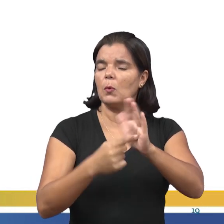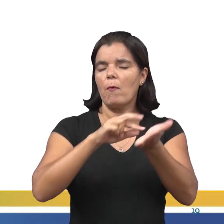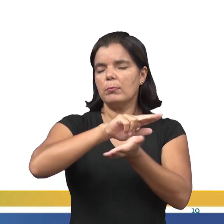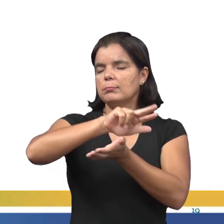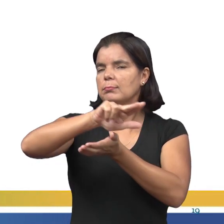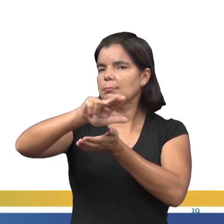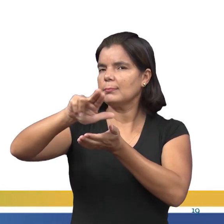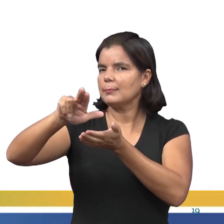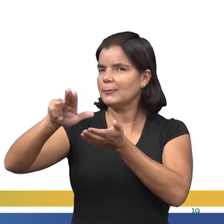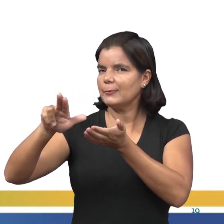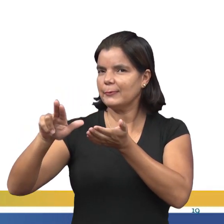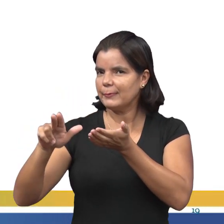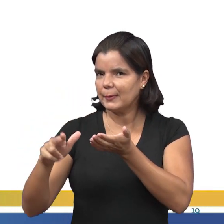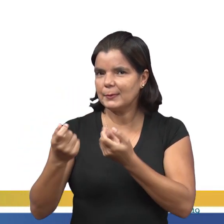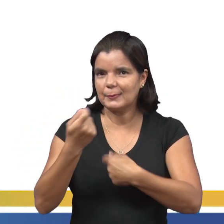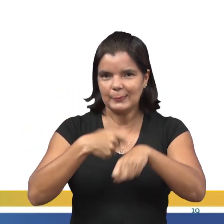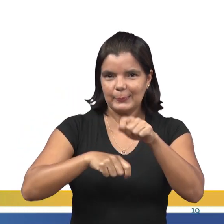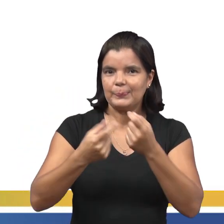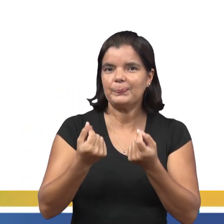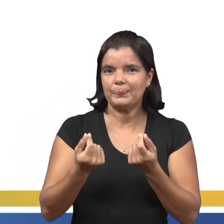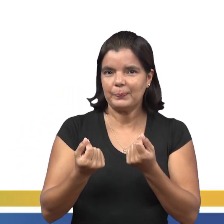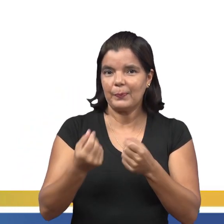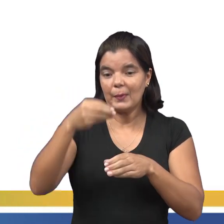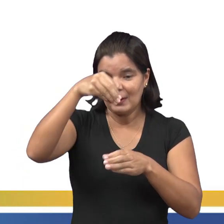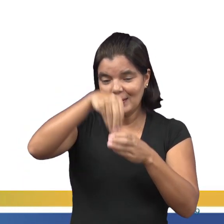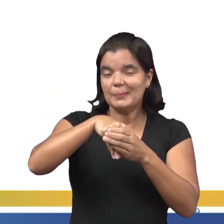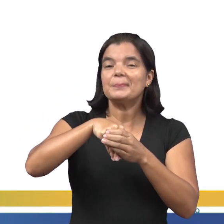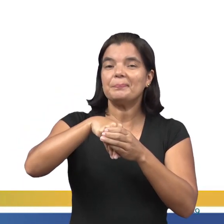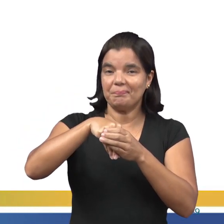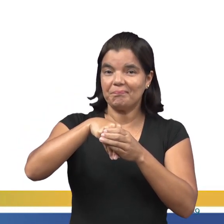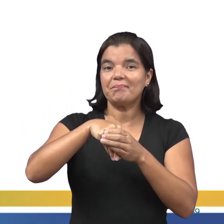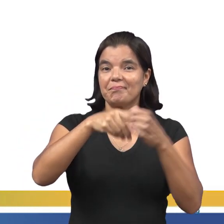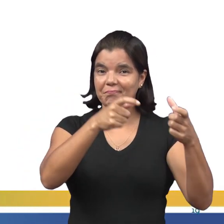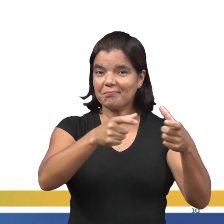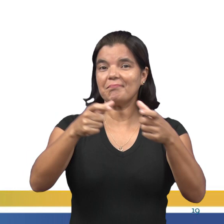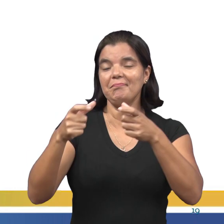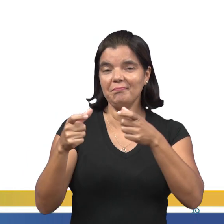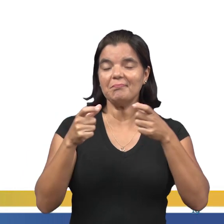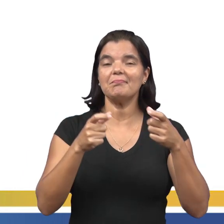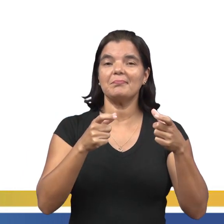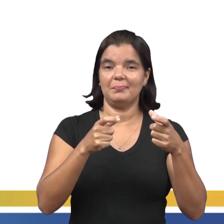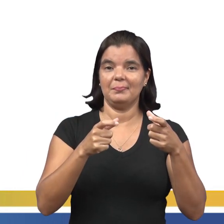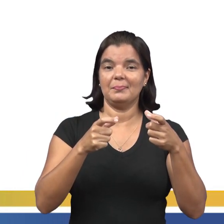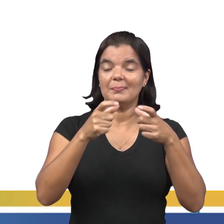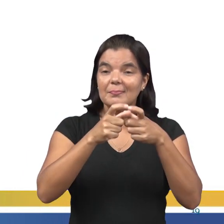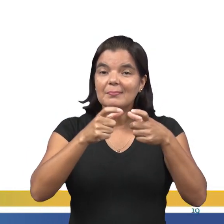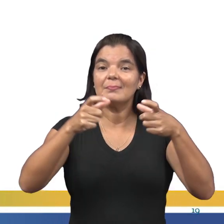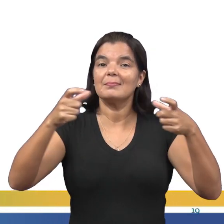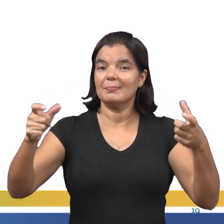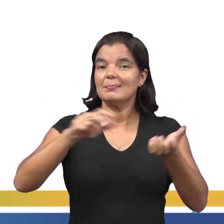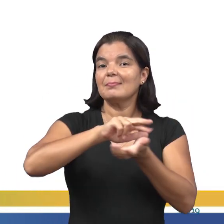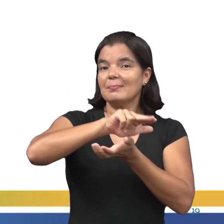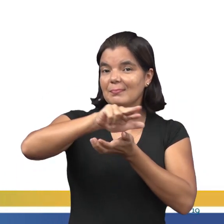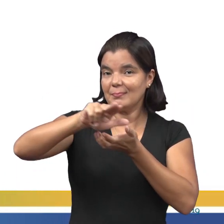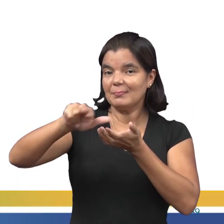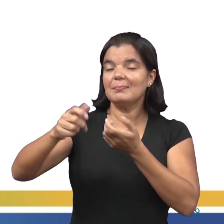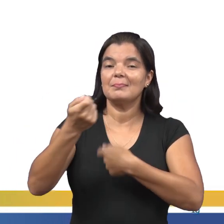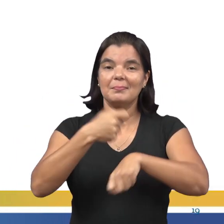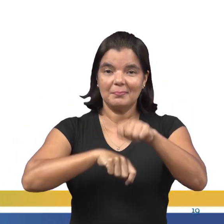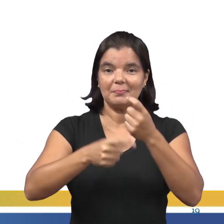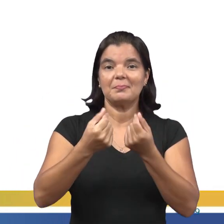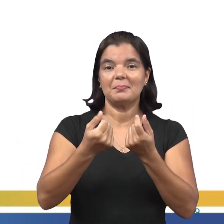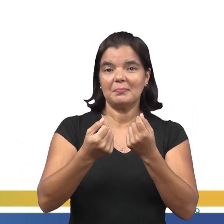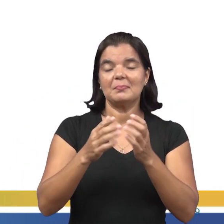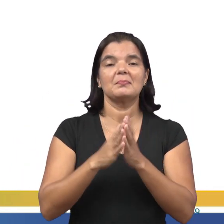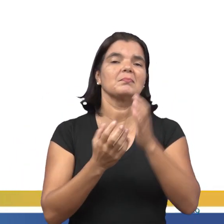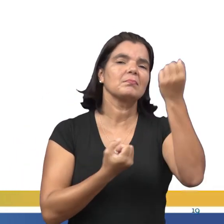diversidade de atividades econômicas. Dentro desse território, há uma grande diversidade de atividades econômicas.